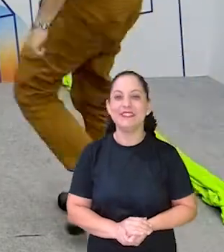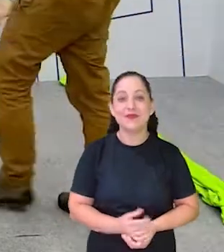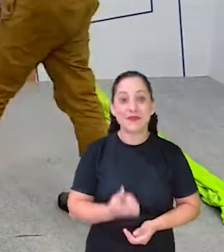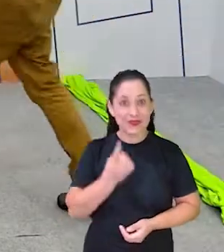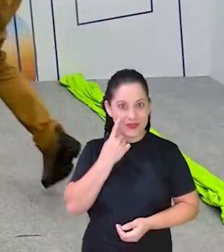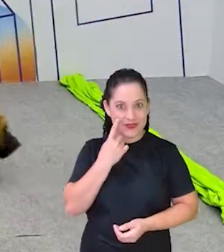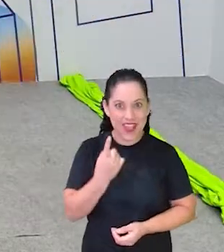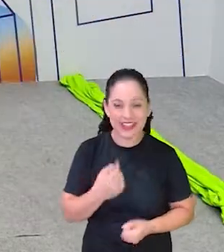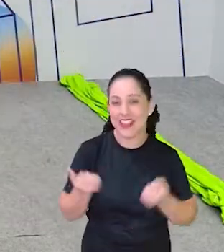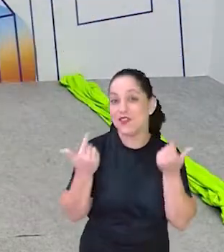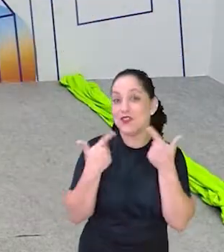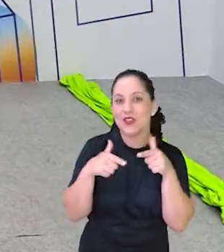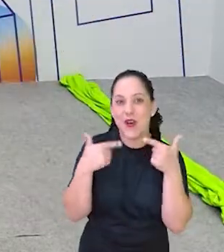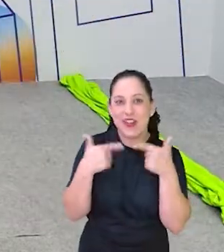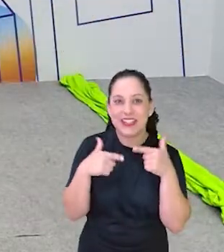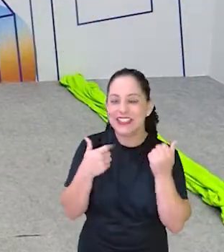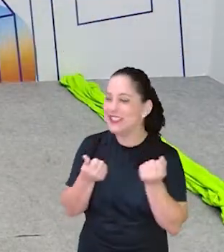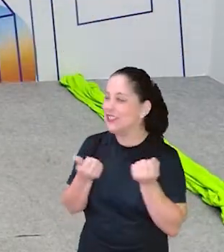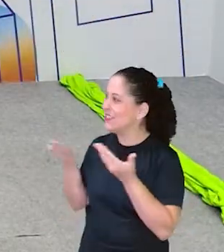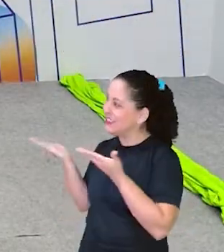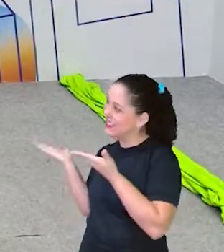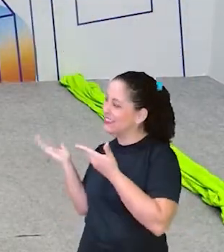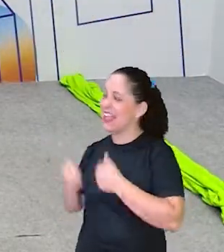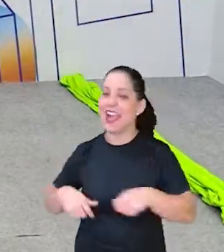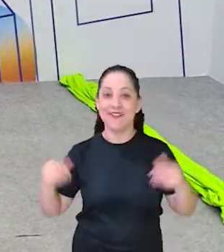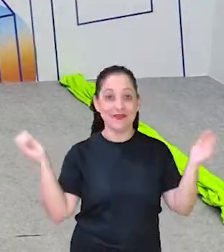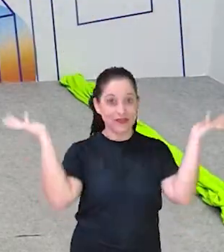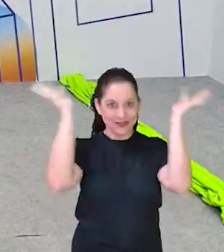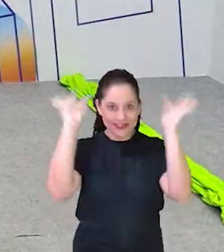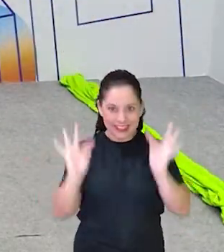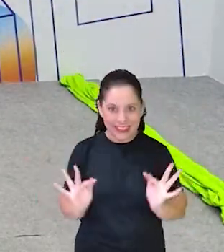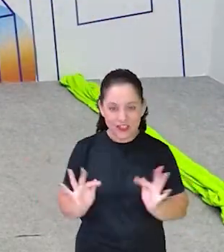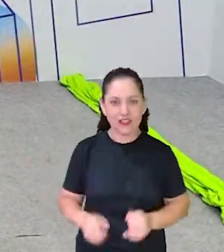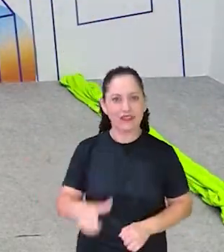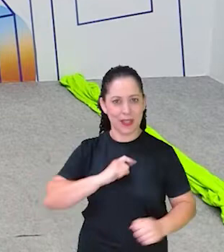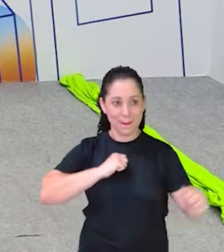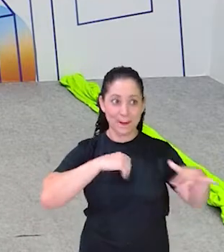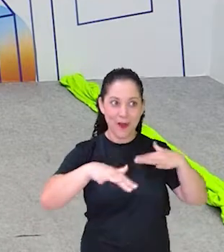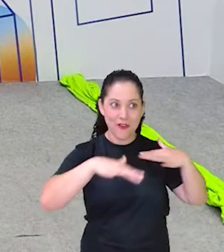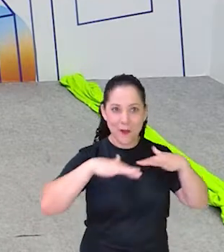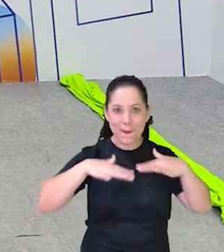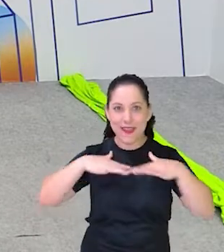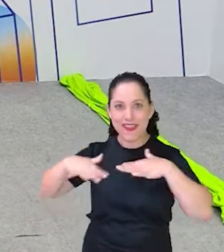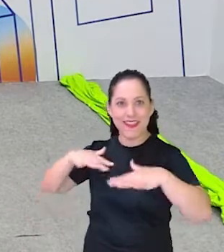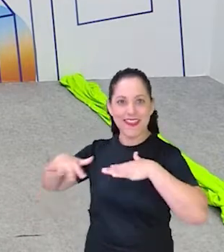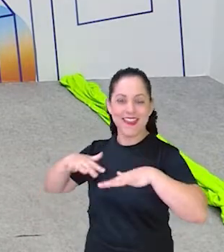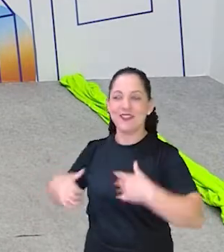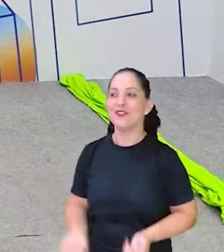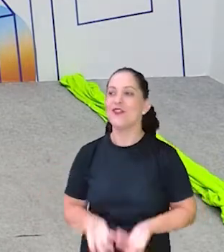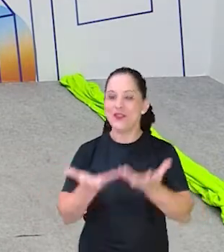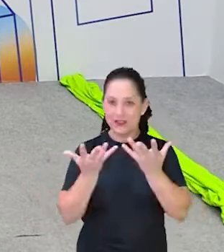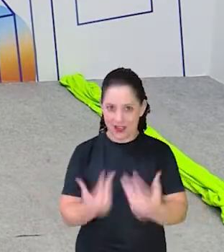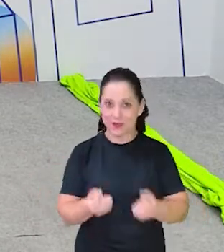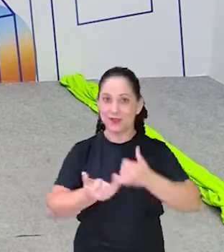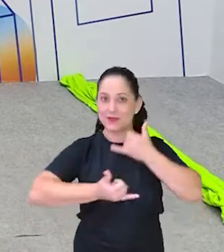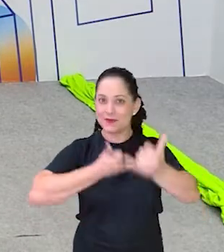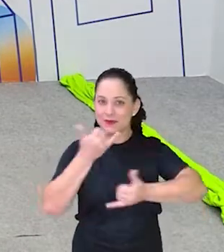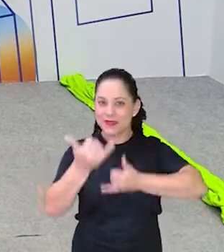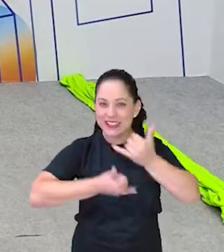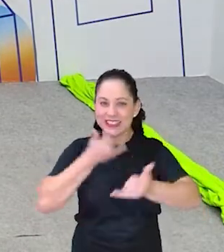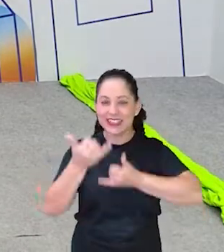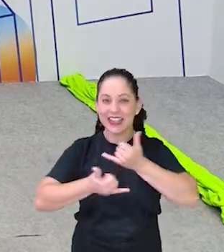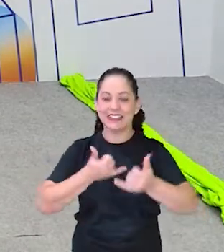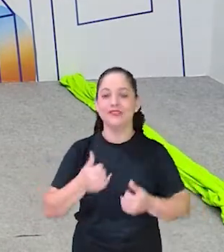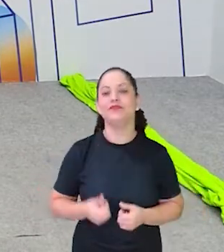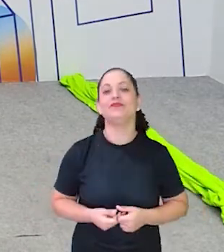sorriso deles. Veja, professora, como eles estão animados. Tem movimento hoje? Tem movimento hoje! Muita brincadeira! Olha